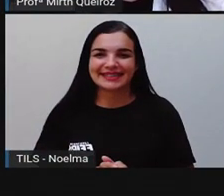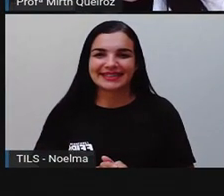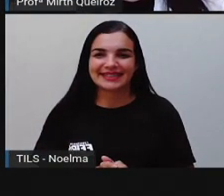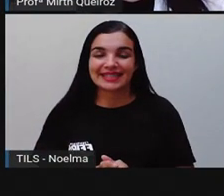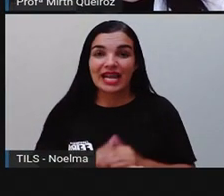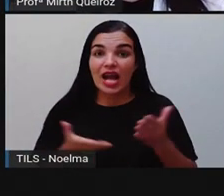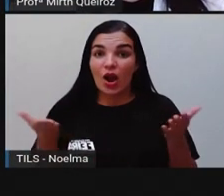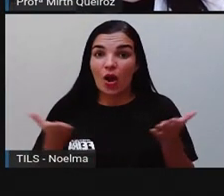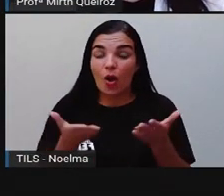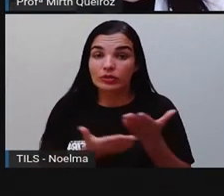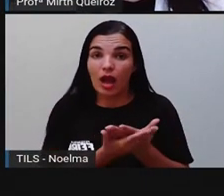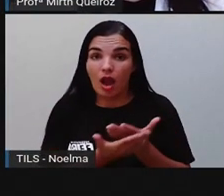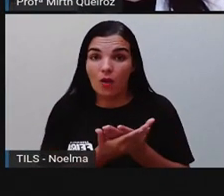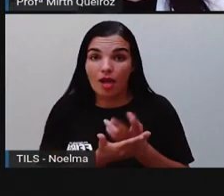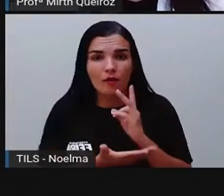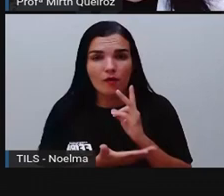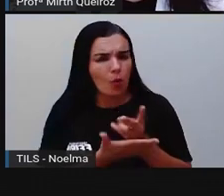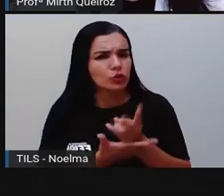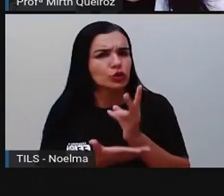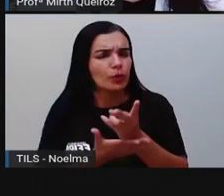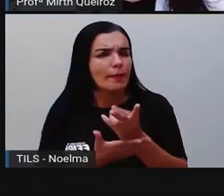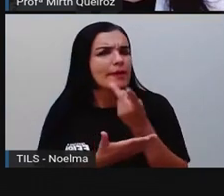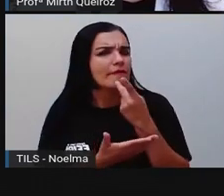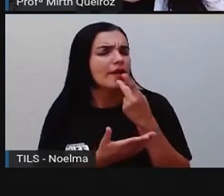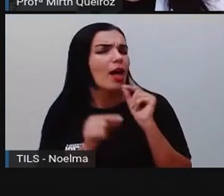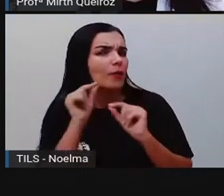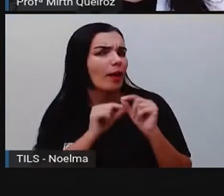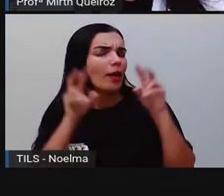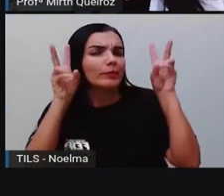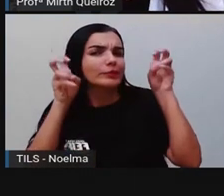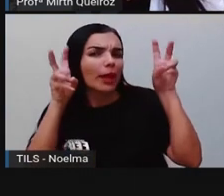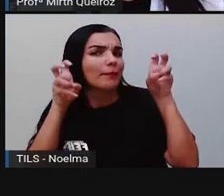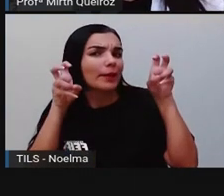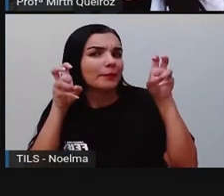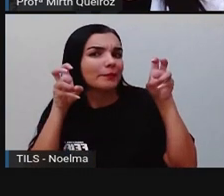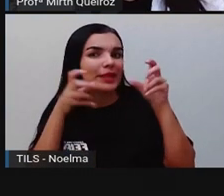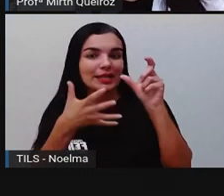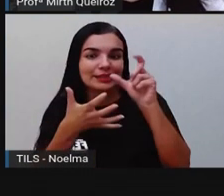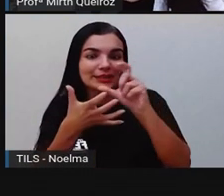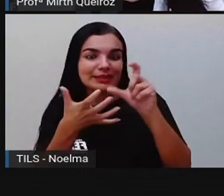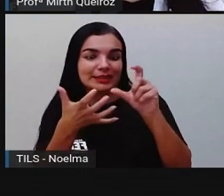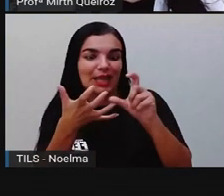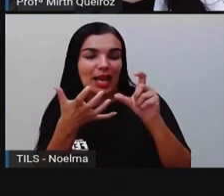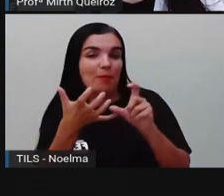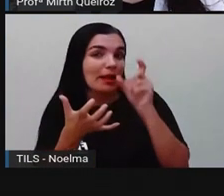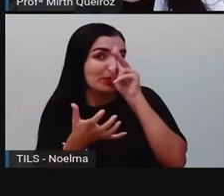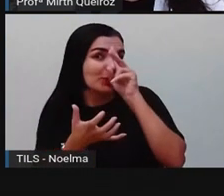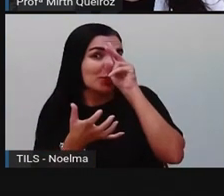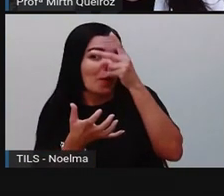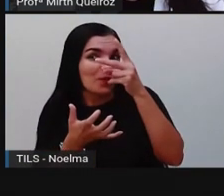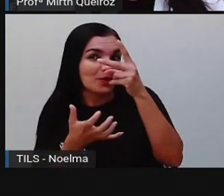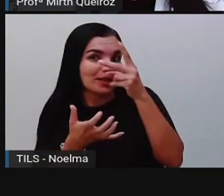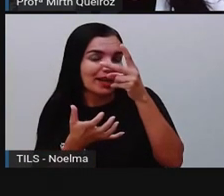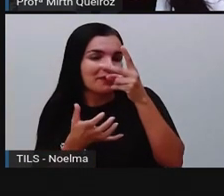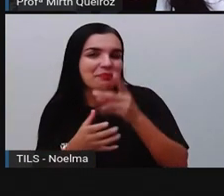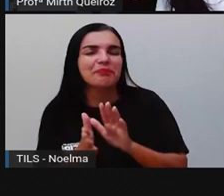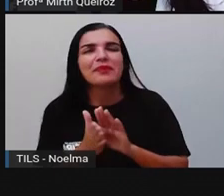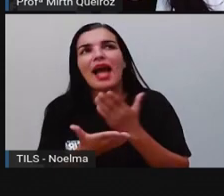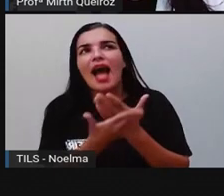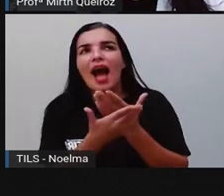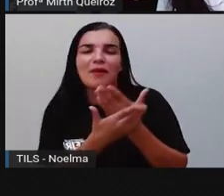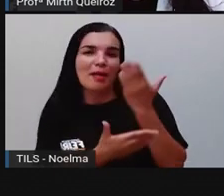Na aula de hoje, nós continuaremos a falar sobre sílaba tônica. Na aula